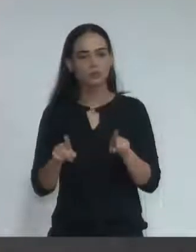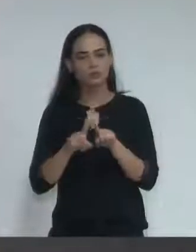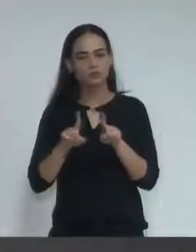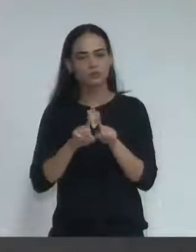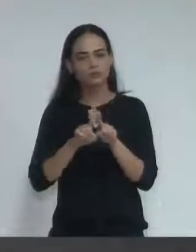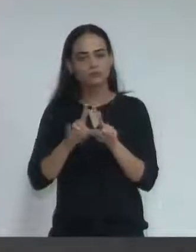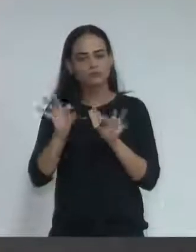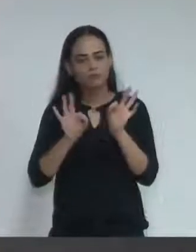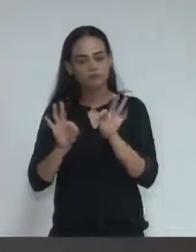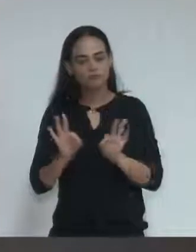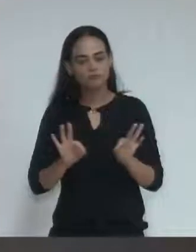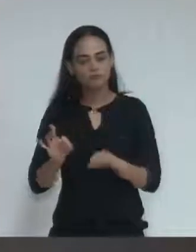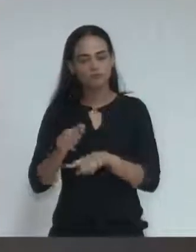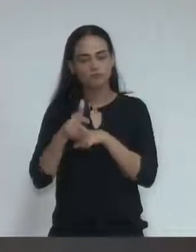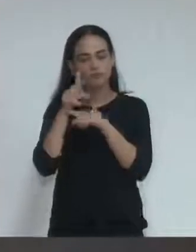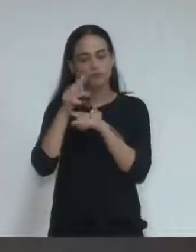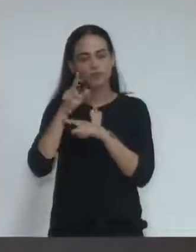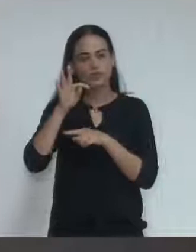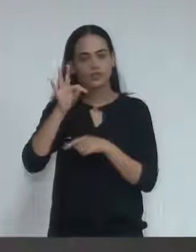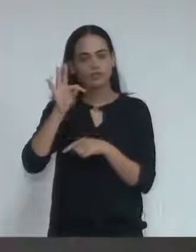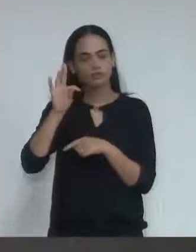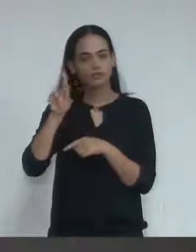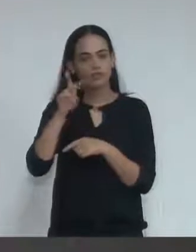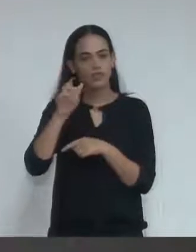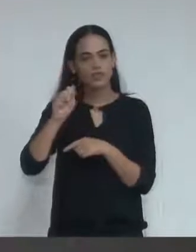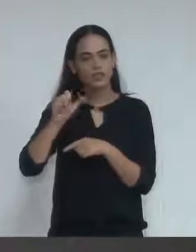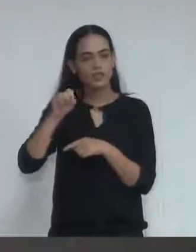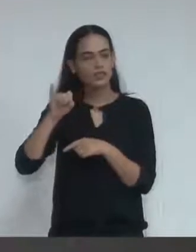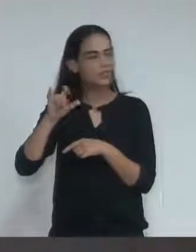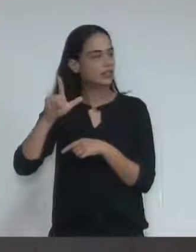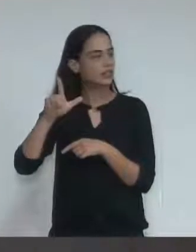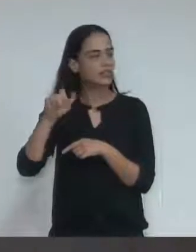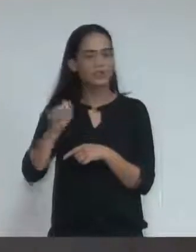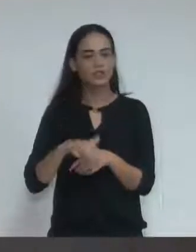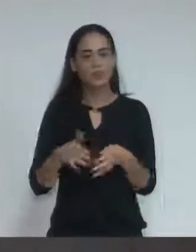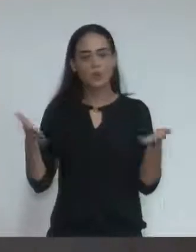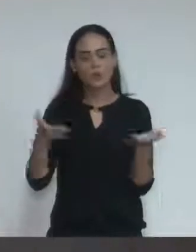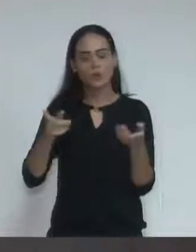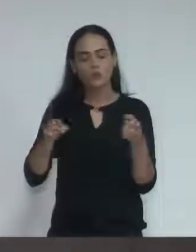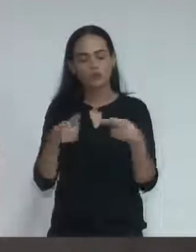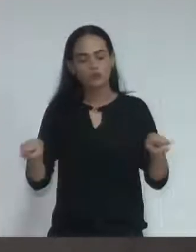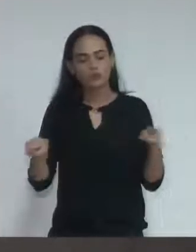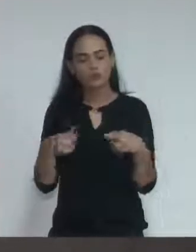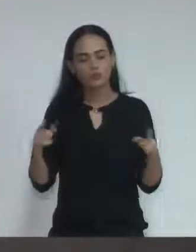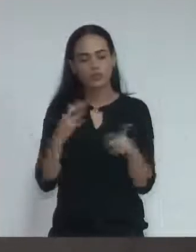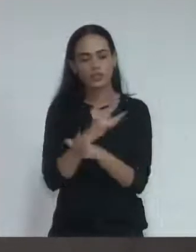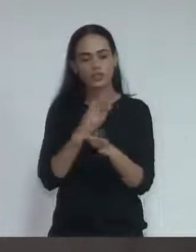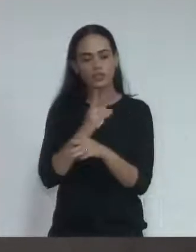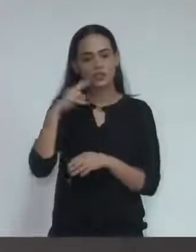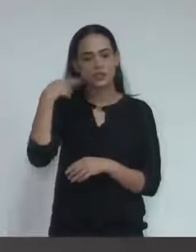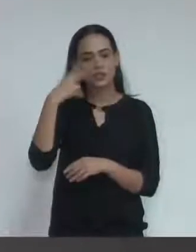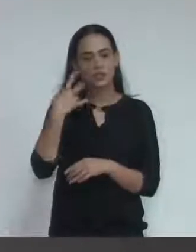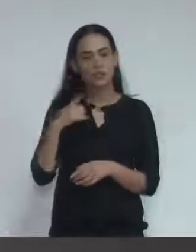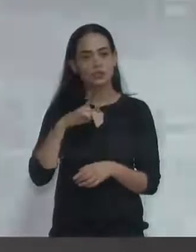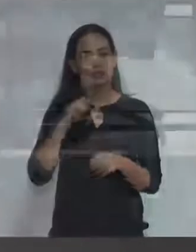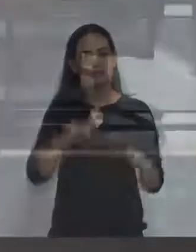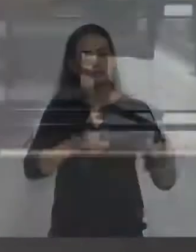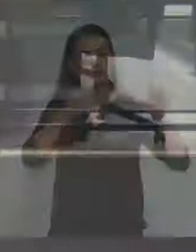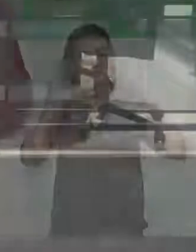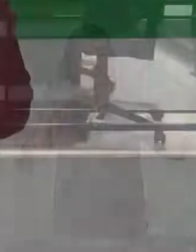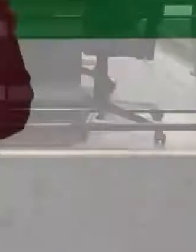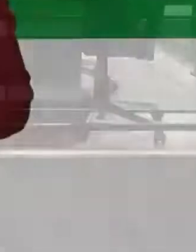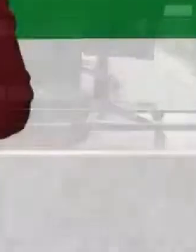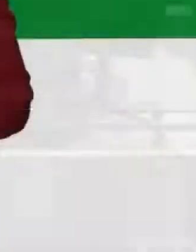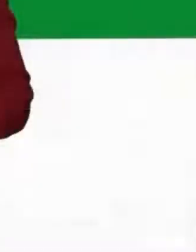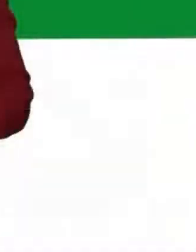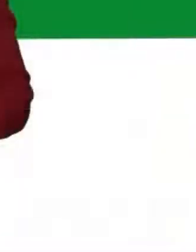Saldanha. O hino de Vinhedo eles interpretaram em Libras, então hoje nós faremos a interpretação do hino em